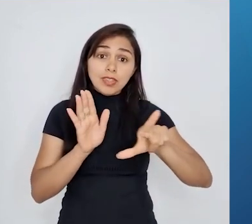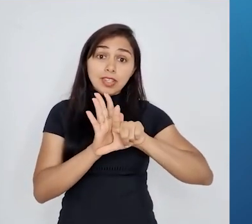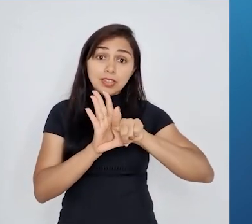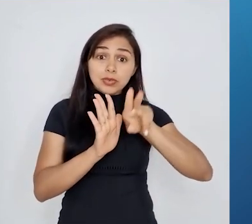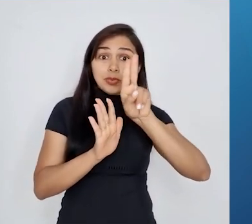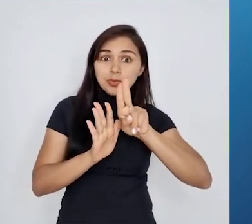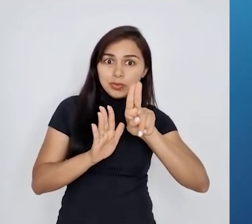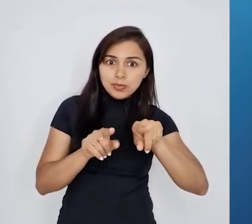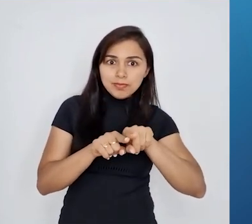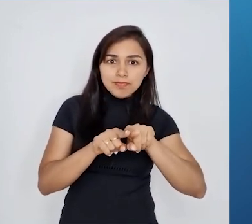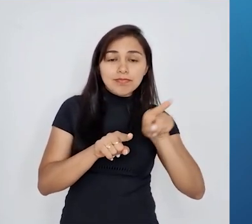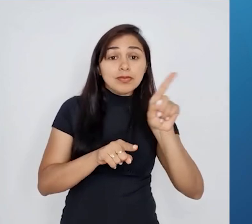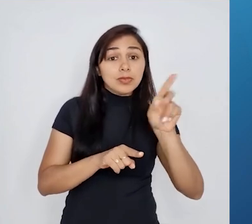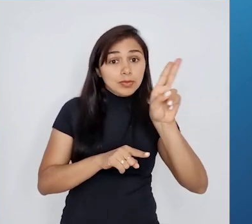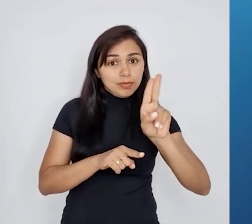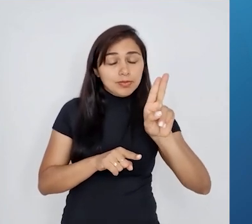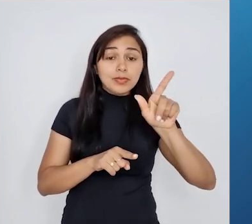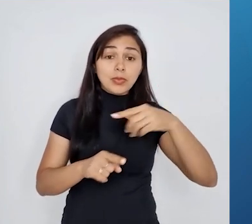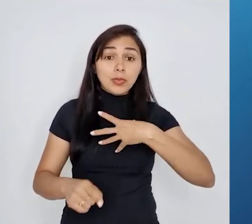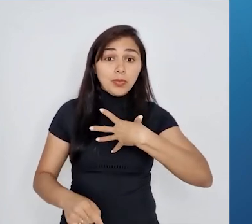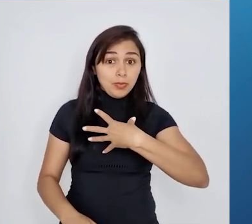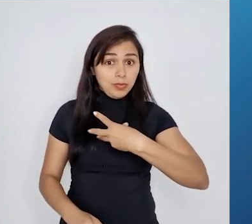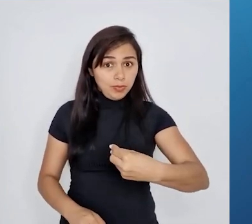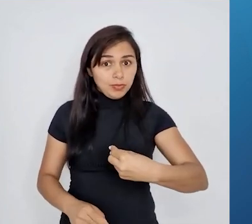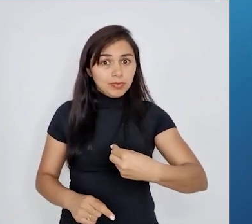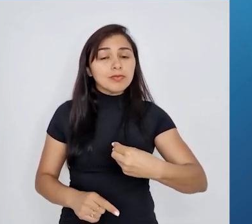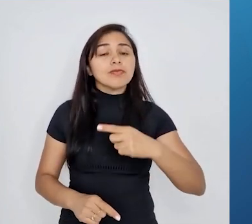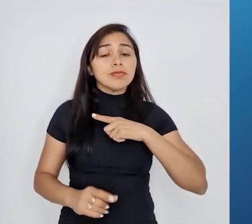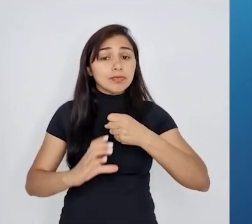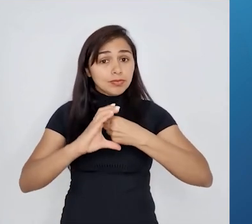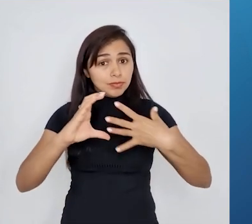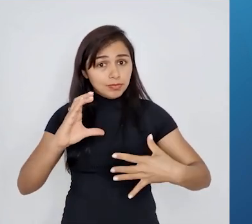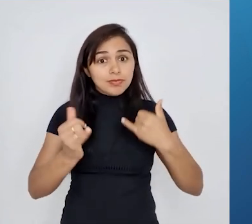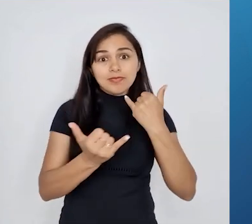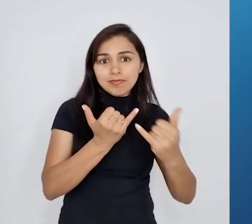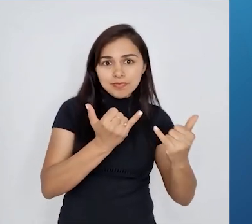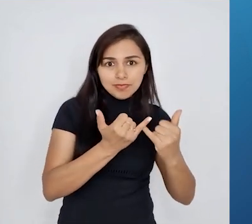características seriam herdadas aos seus descendentes também.